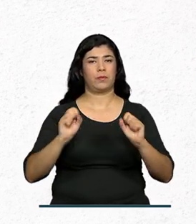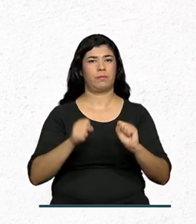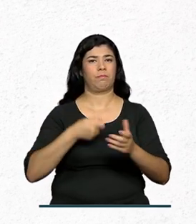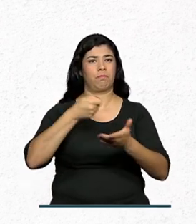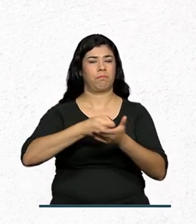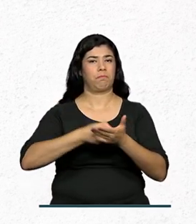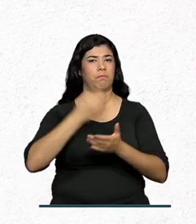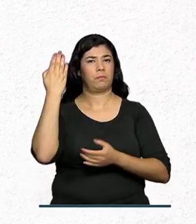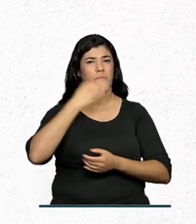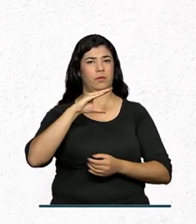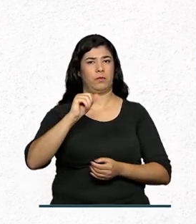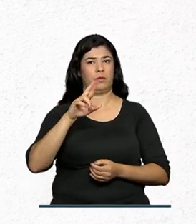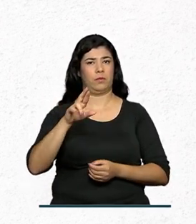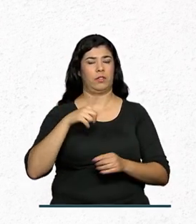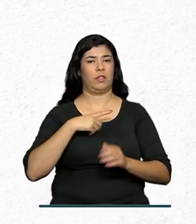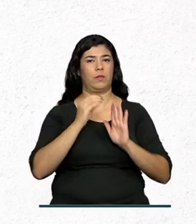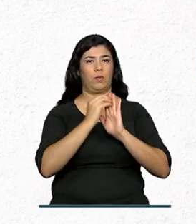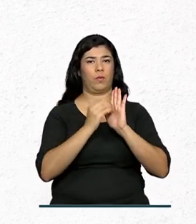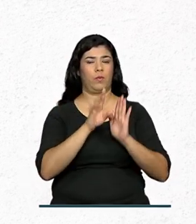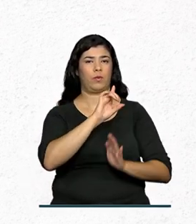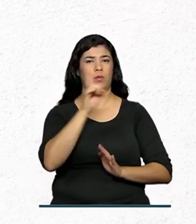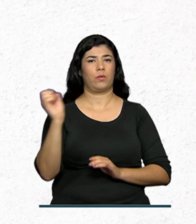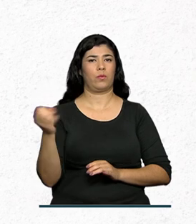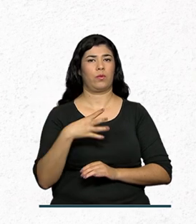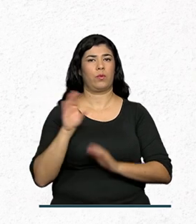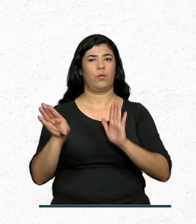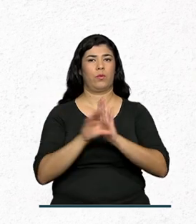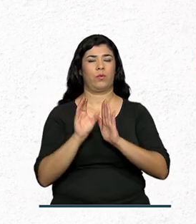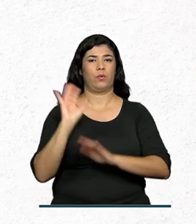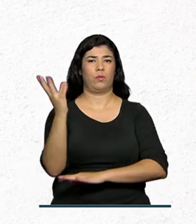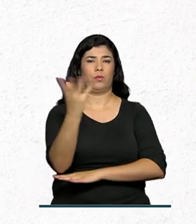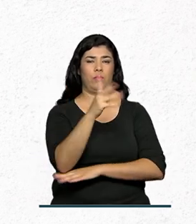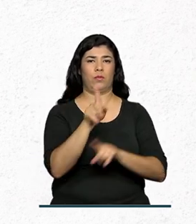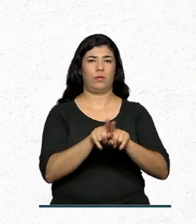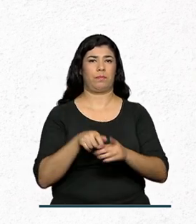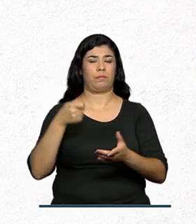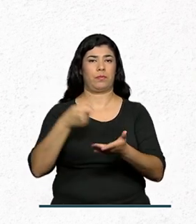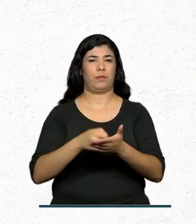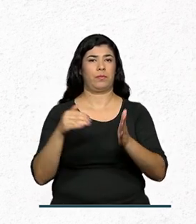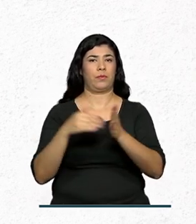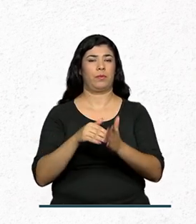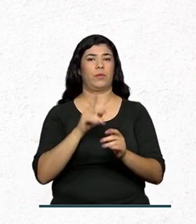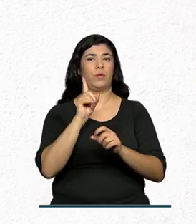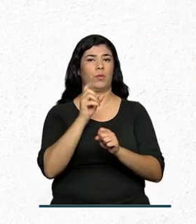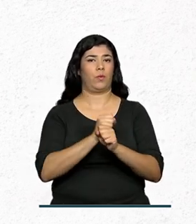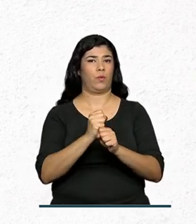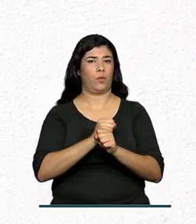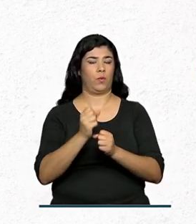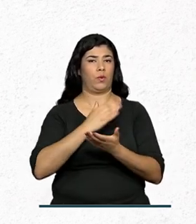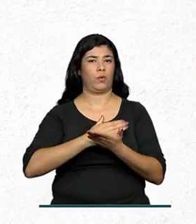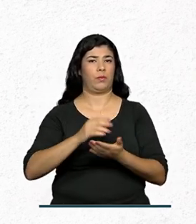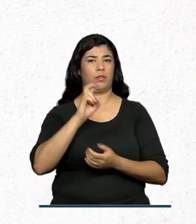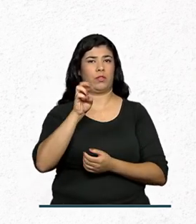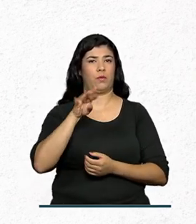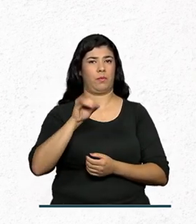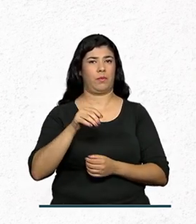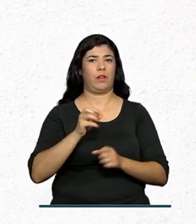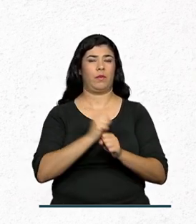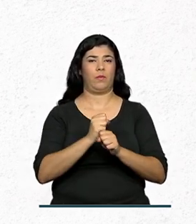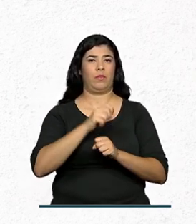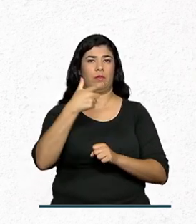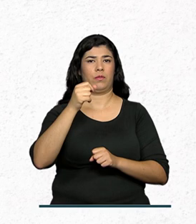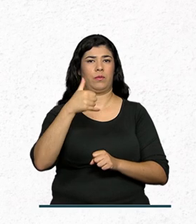do CAR. O calendário foi estipulado pelo novo Código Florestal, que estabelece o prazo de um ano, a partir de 5 de maio de